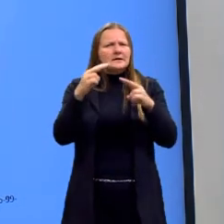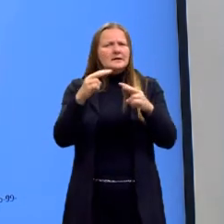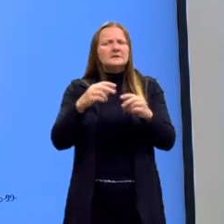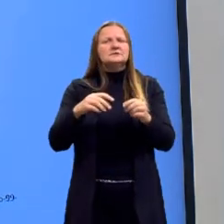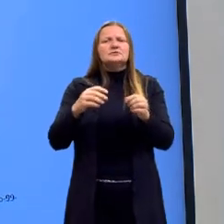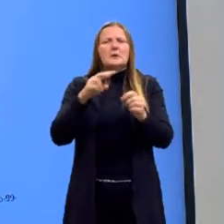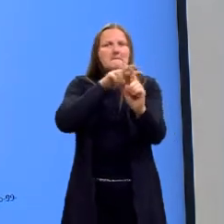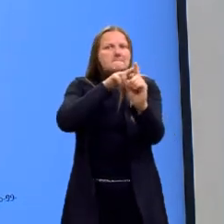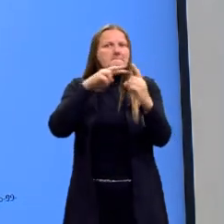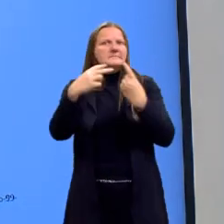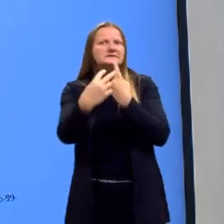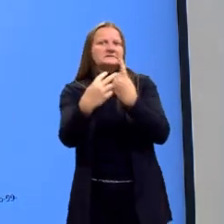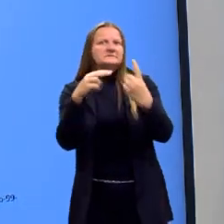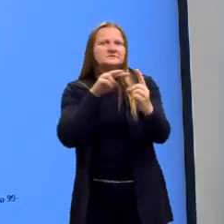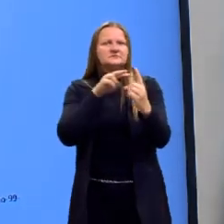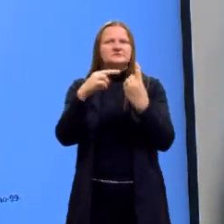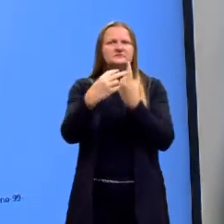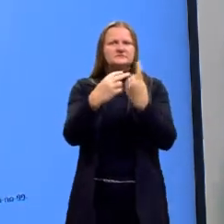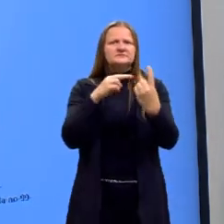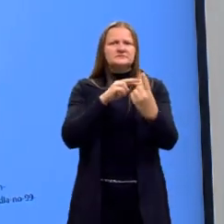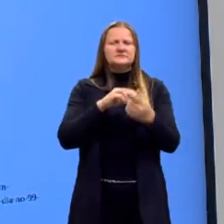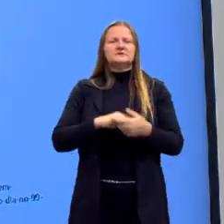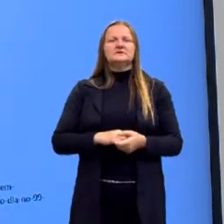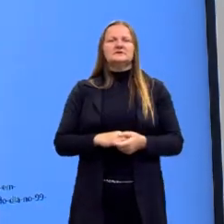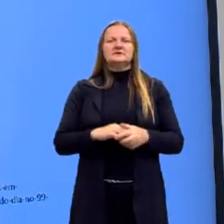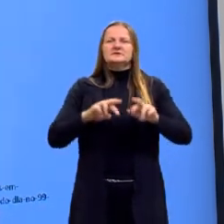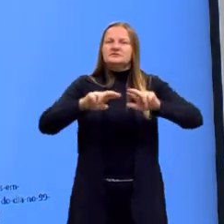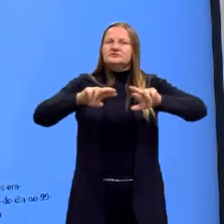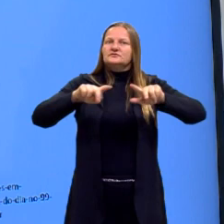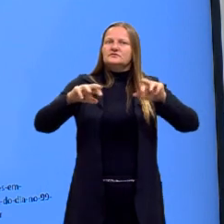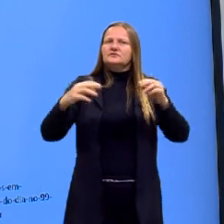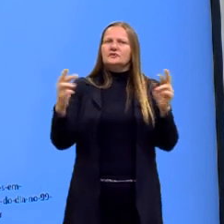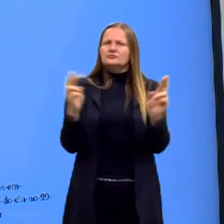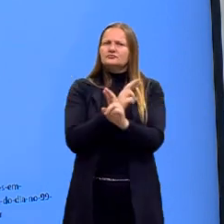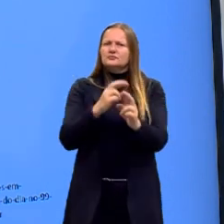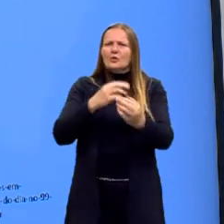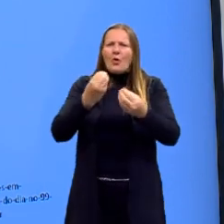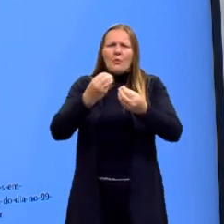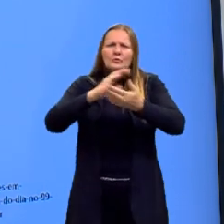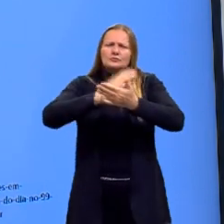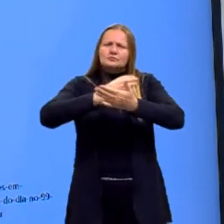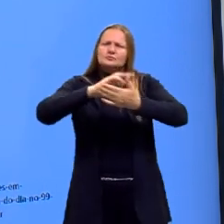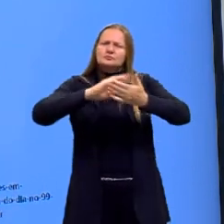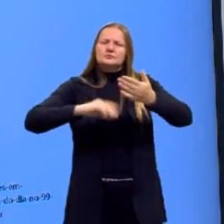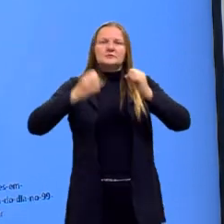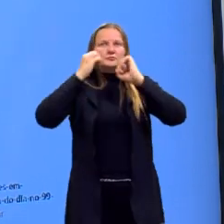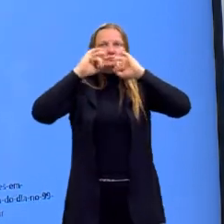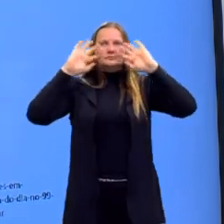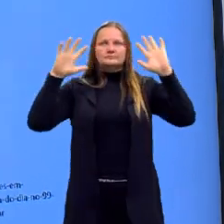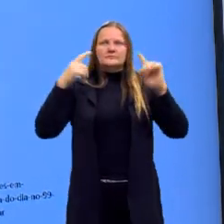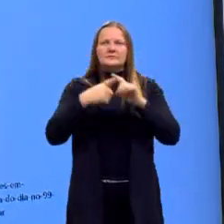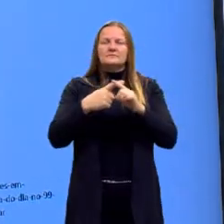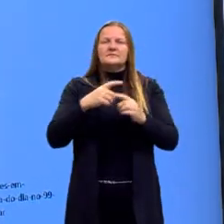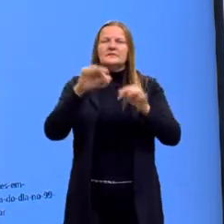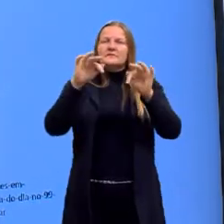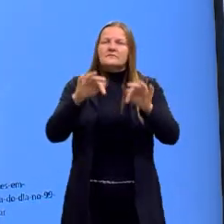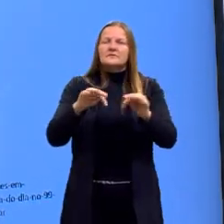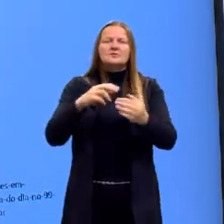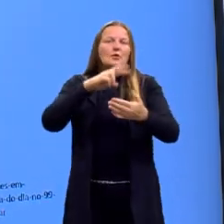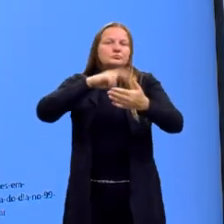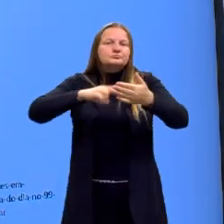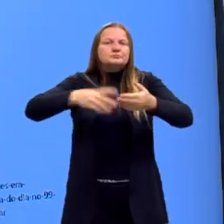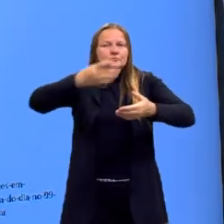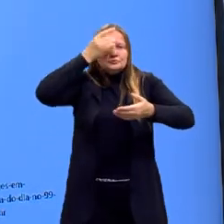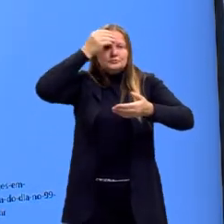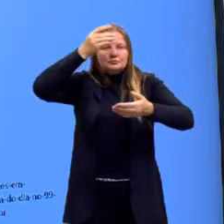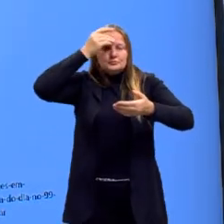nessa perspectiva. Olha o que o Lucas coloca. São perspectivas de interpretação, de compreensão, e não mais aquela questão da decoreba.